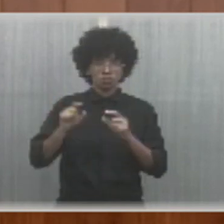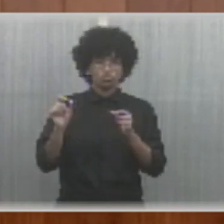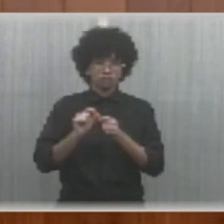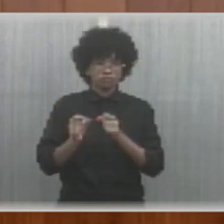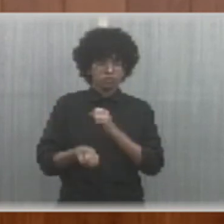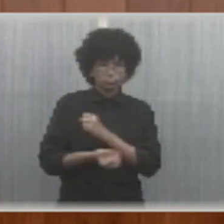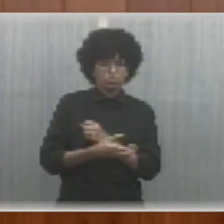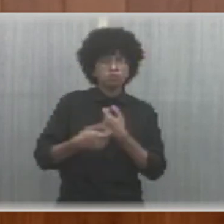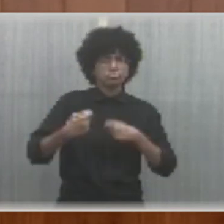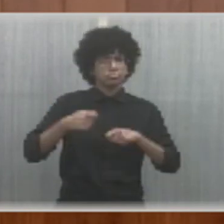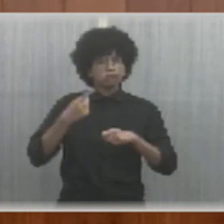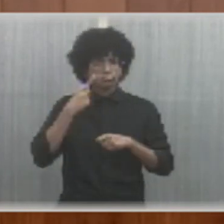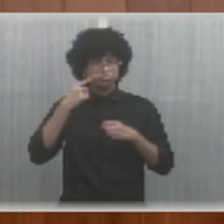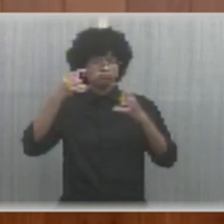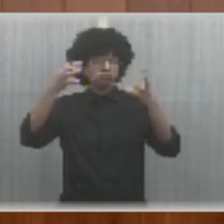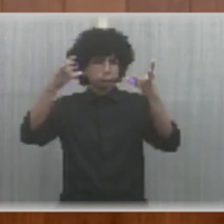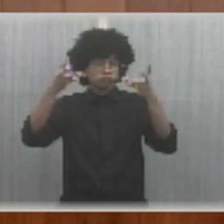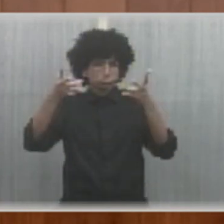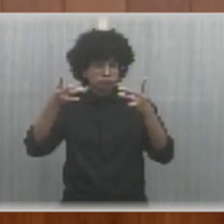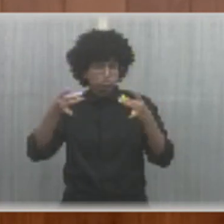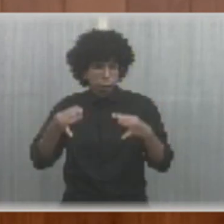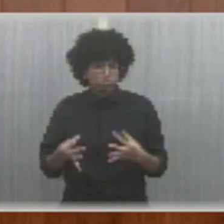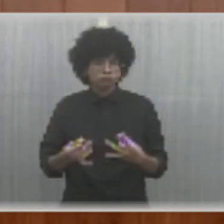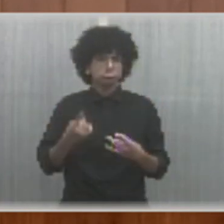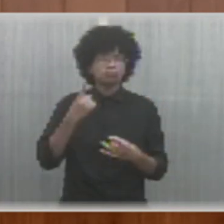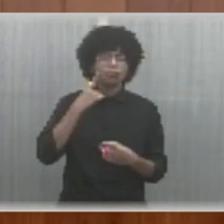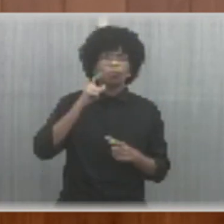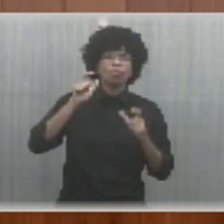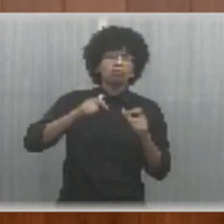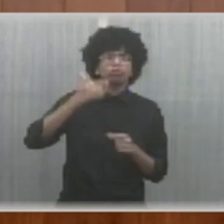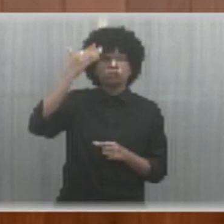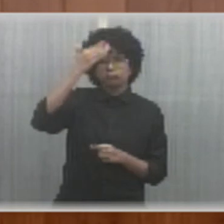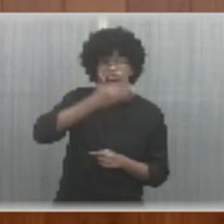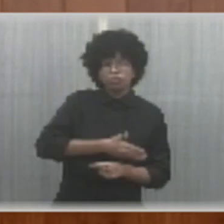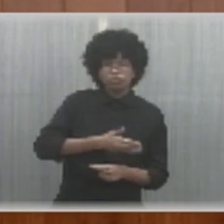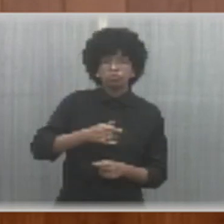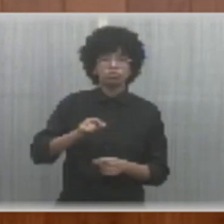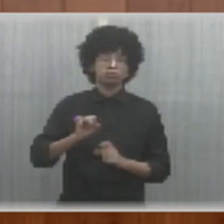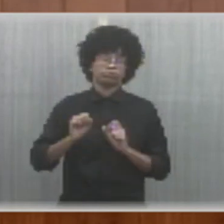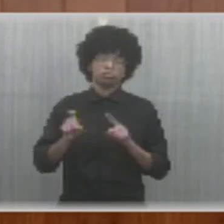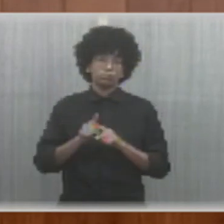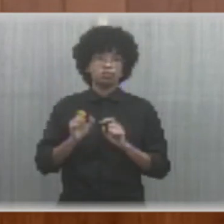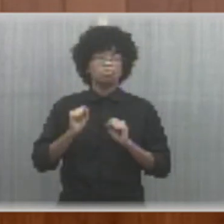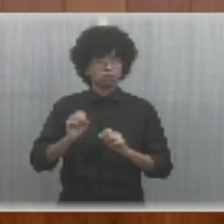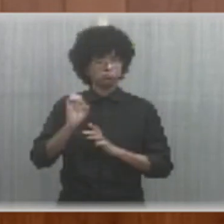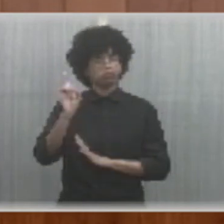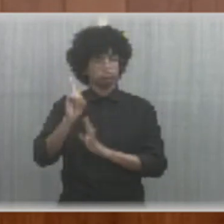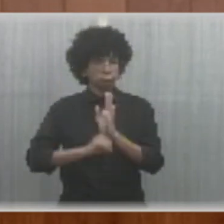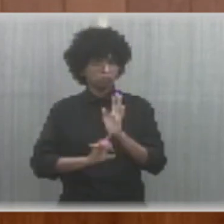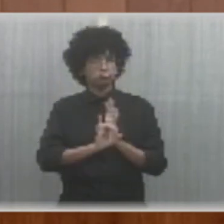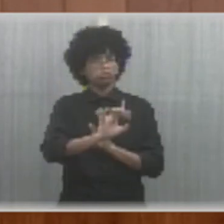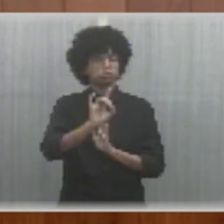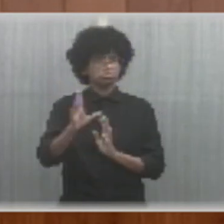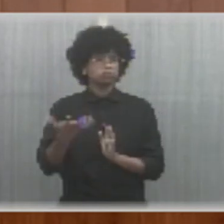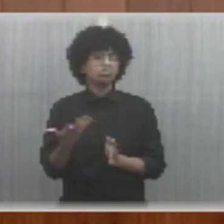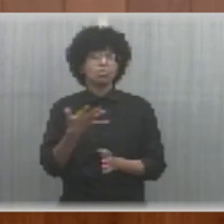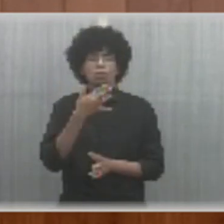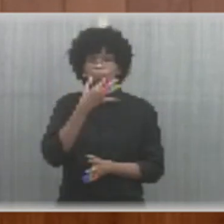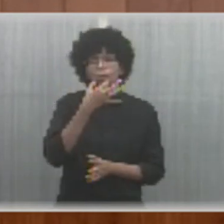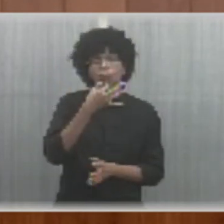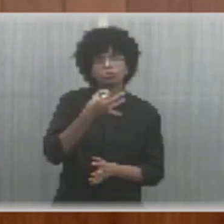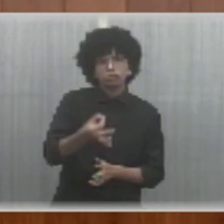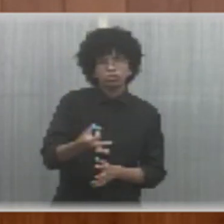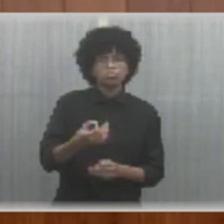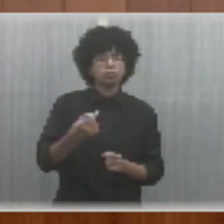seja apurado, seja dado a todos o direito de defesa, e que, ao final, sejam punidos